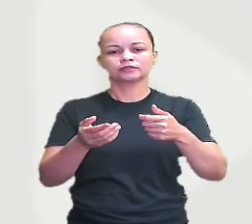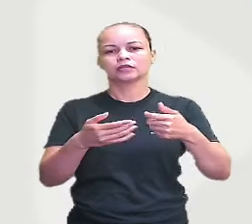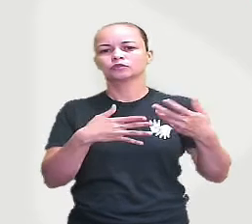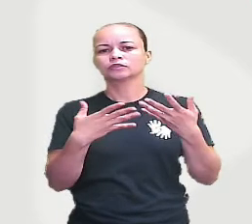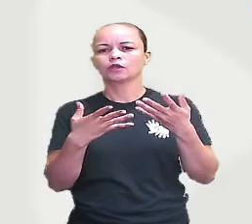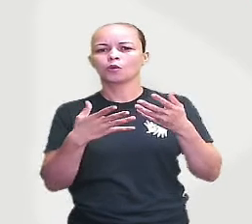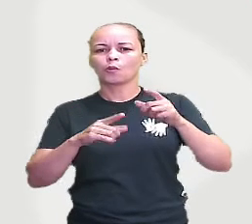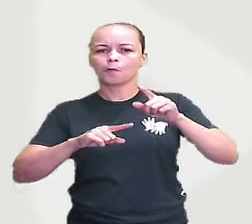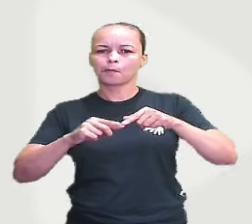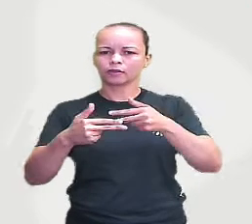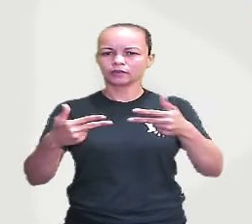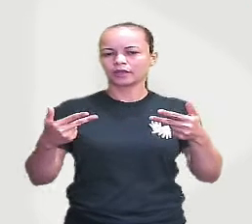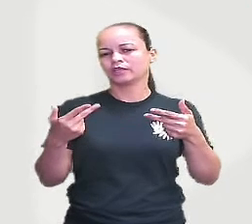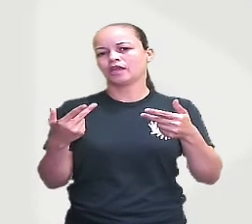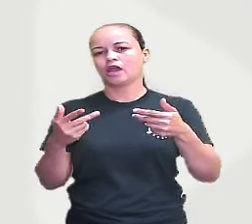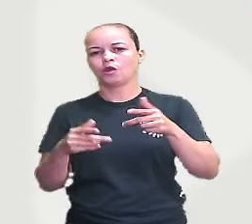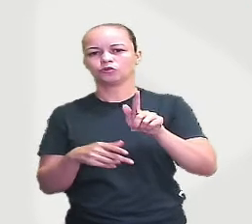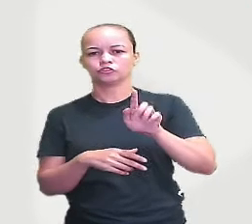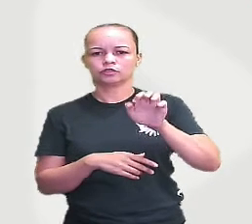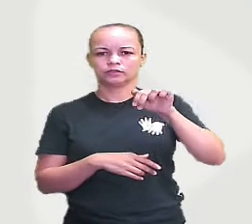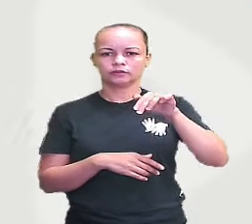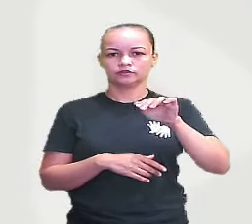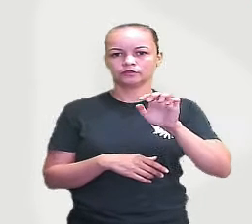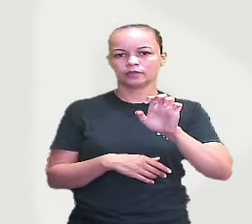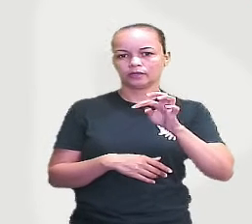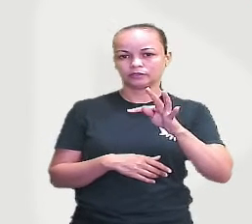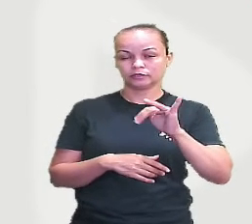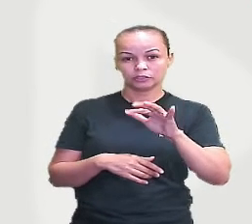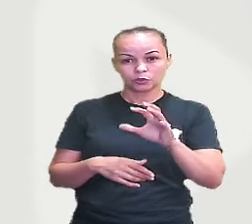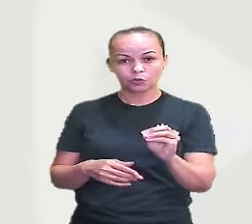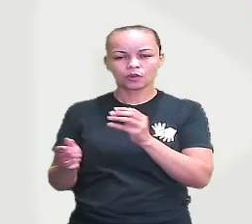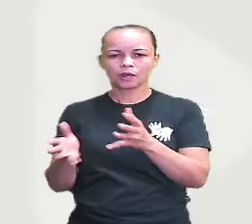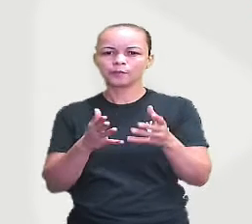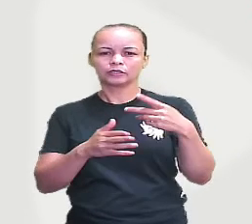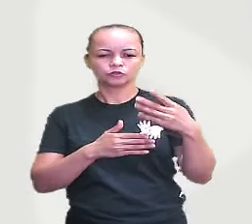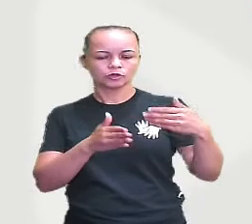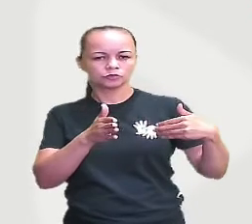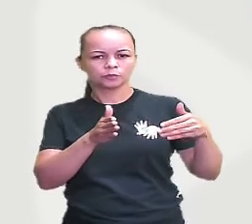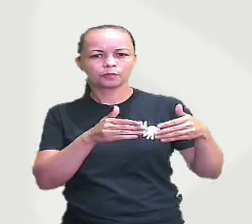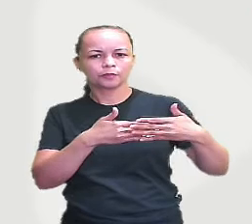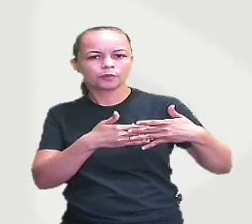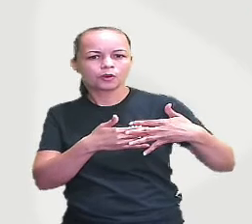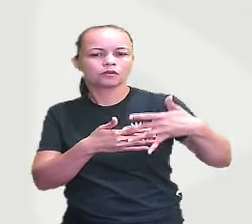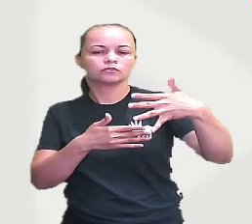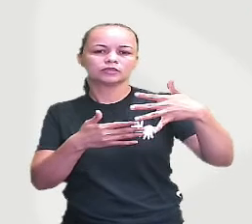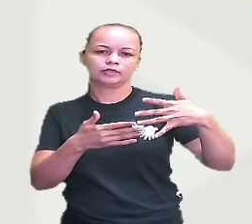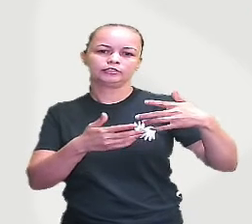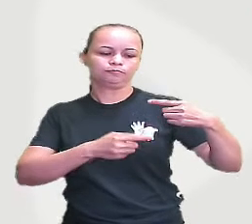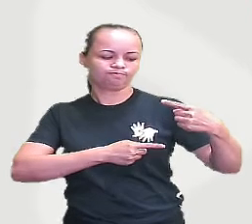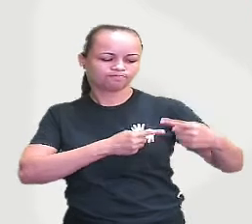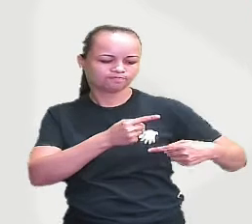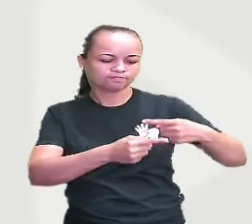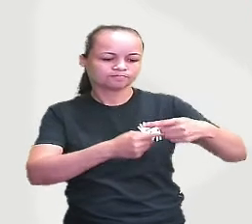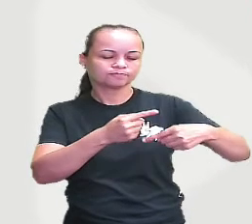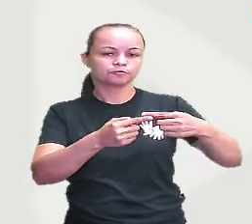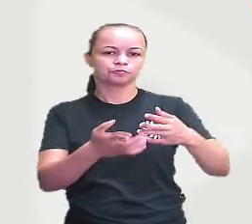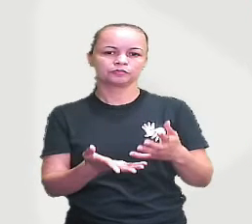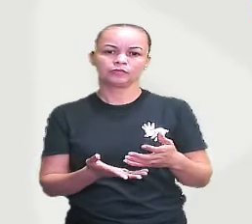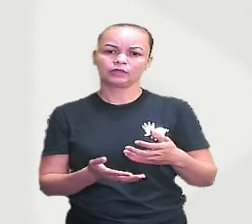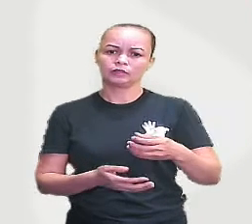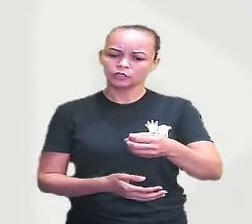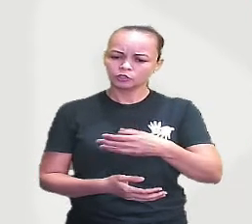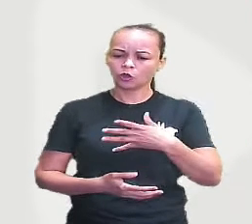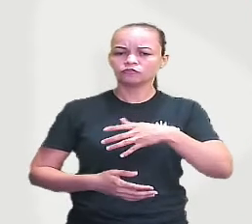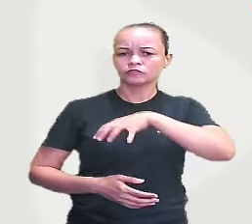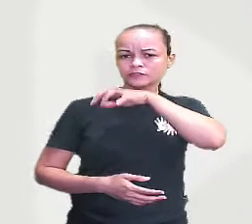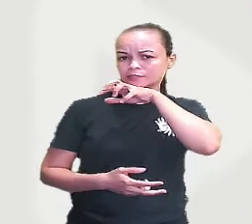genético pra tuas próximas gerações. Pra tua descendência. E aí, a formação de quê? De novos indivíduos. De